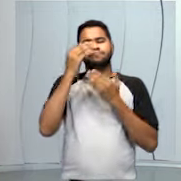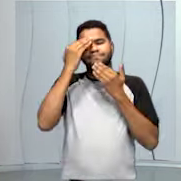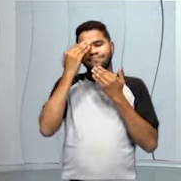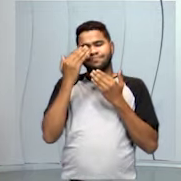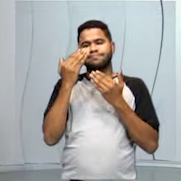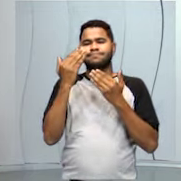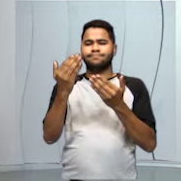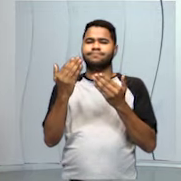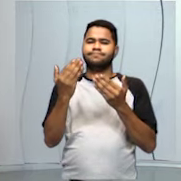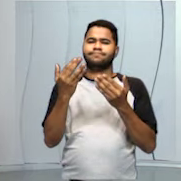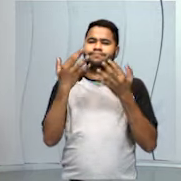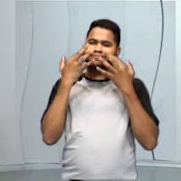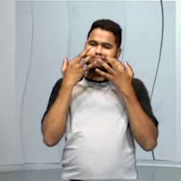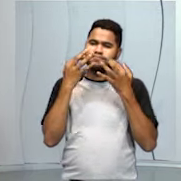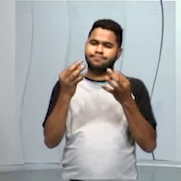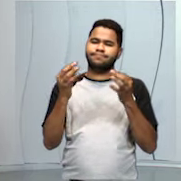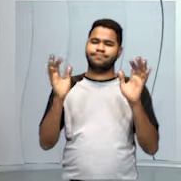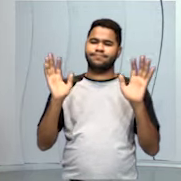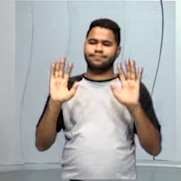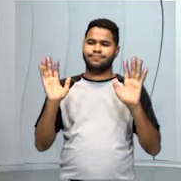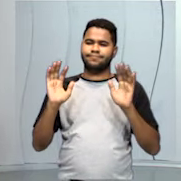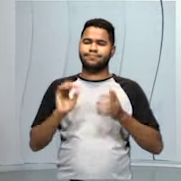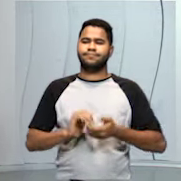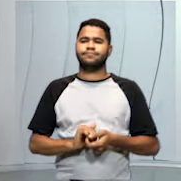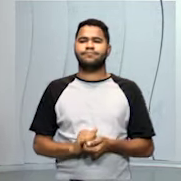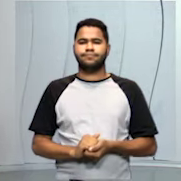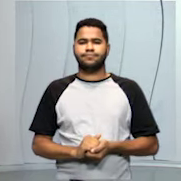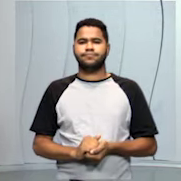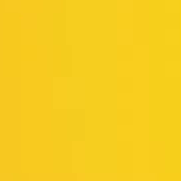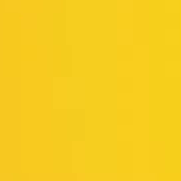obrigada pela sua atenção e até a próxima aula.